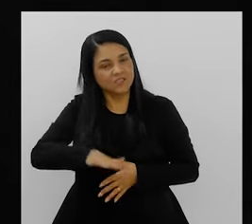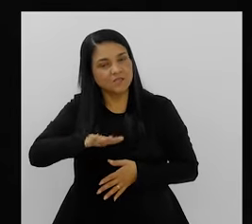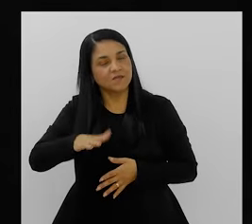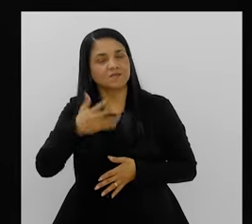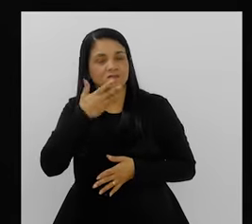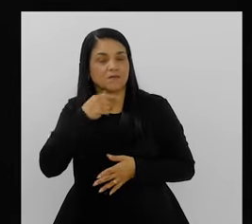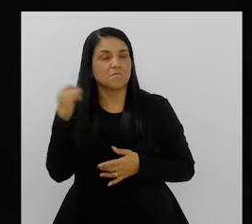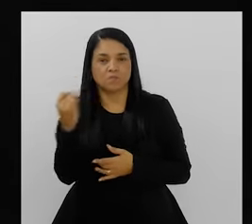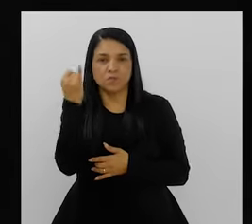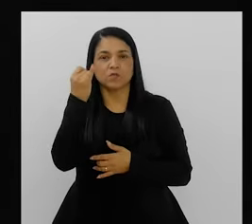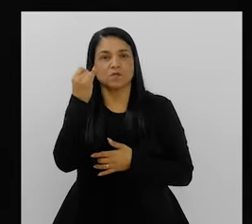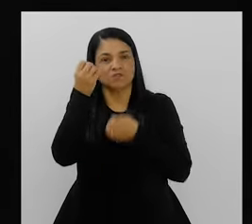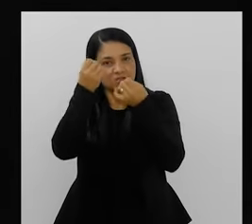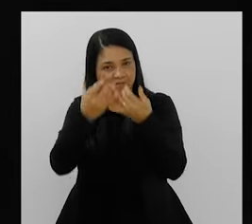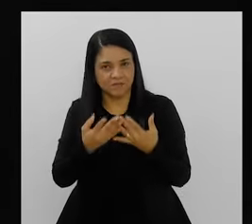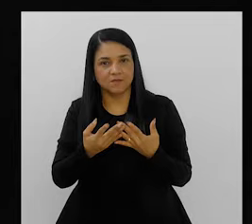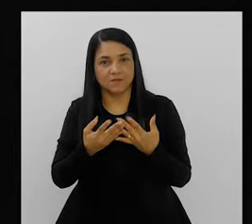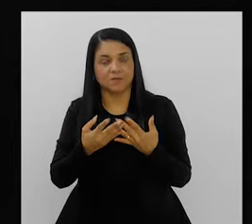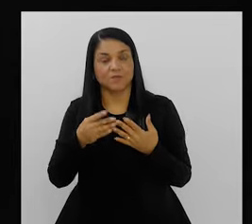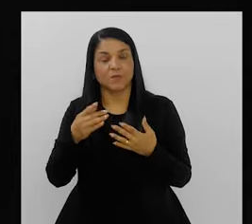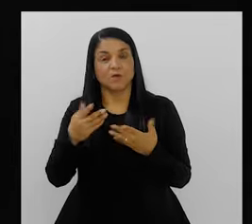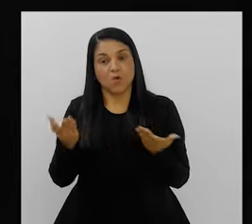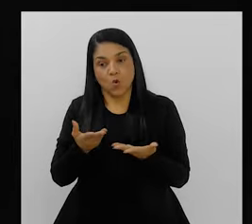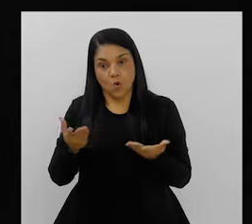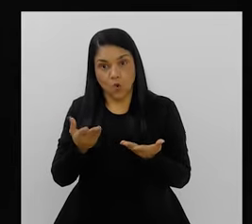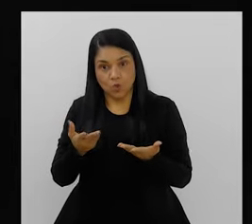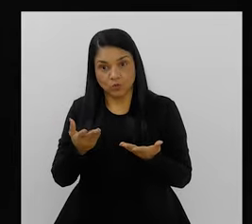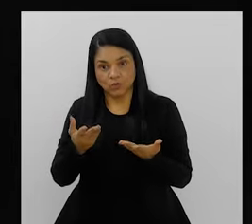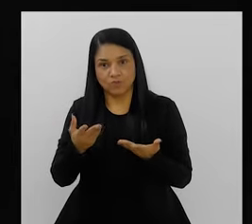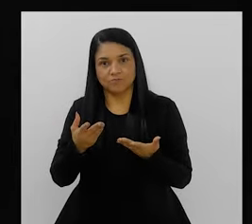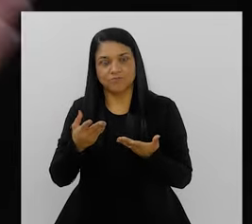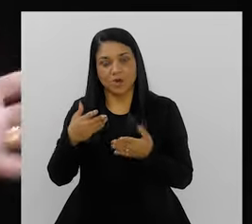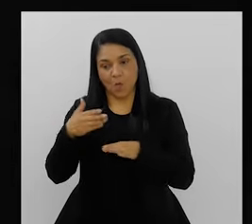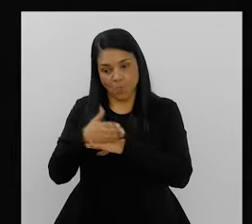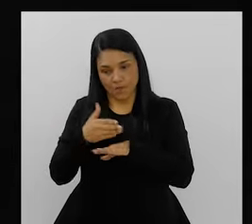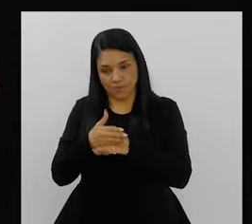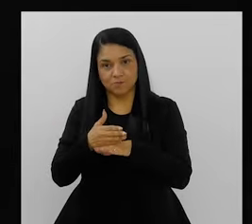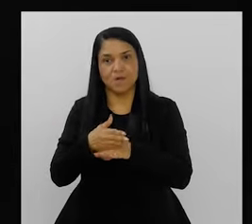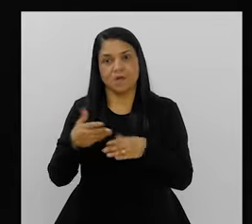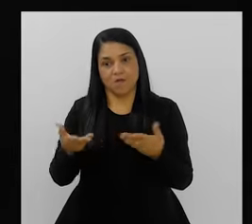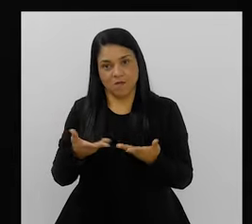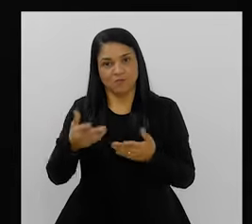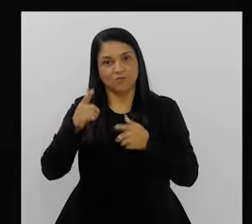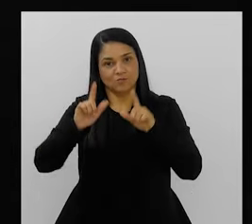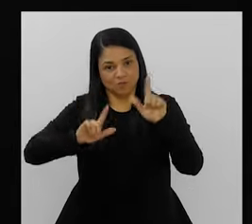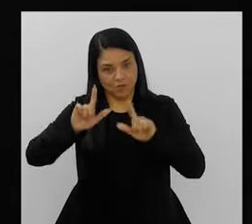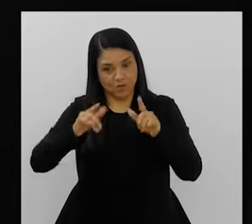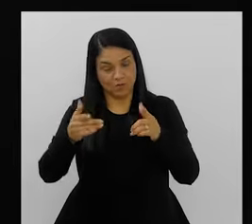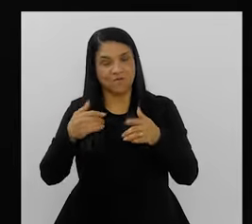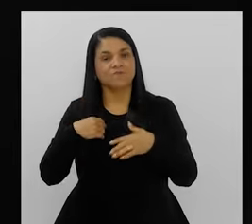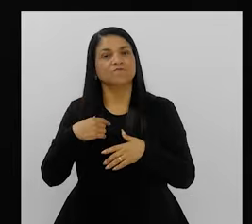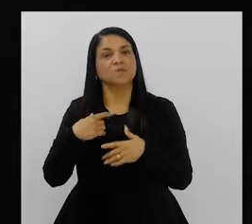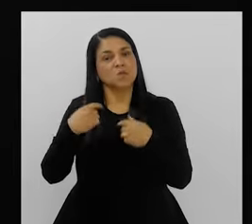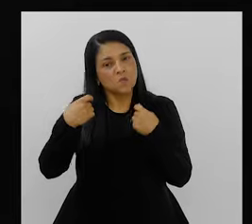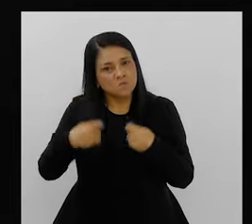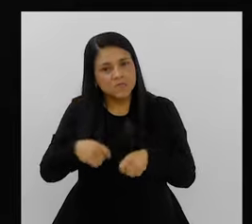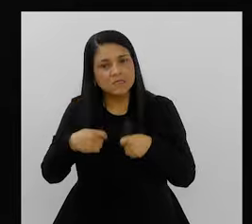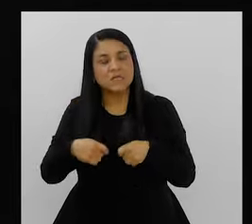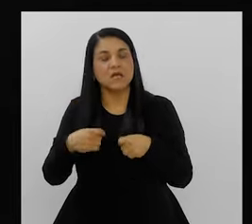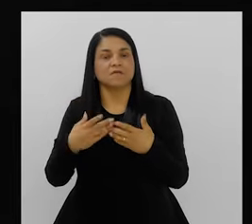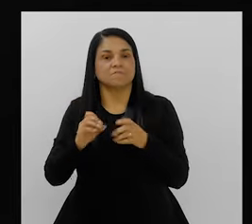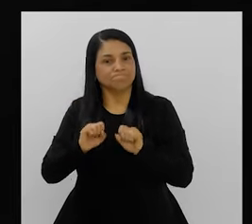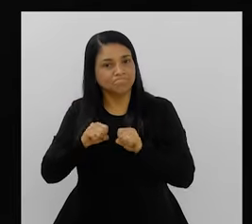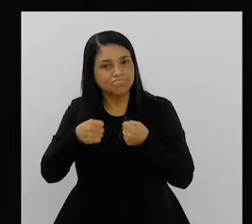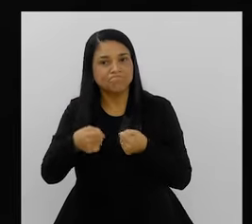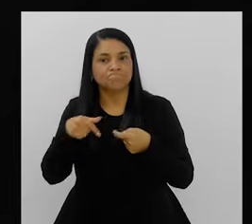a gente falar sobre as escolas Mirim. Hoje, para eu chegar aqui, eu fiz um furduço, mas eu precisava vir, porque é importante as